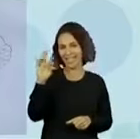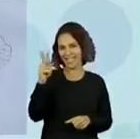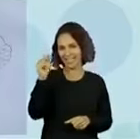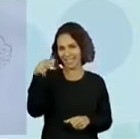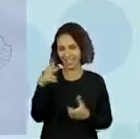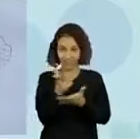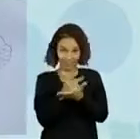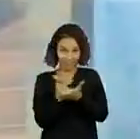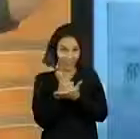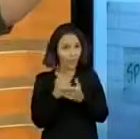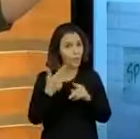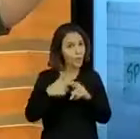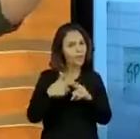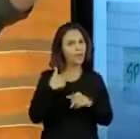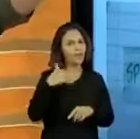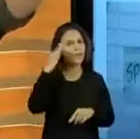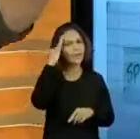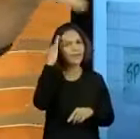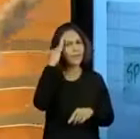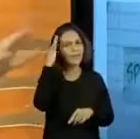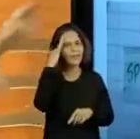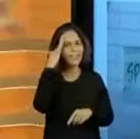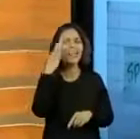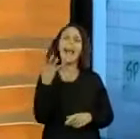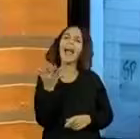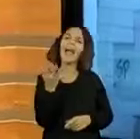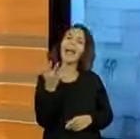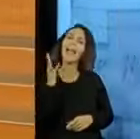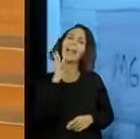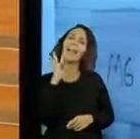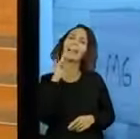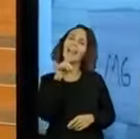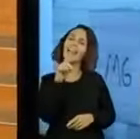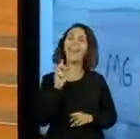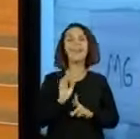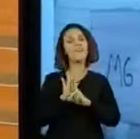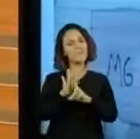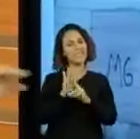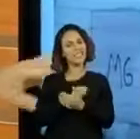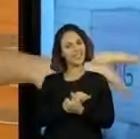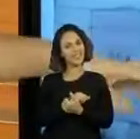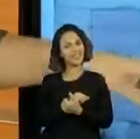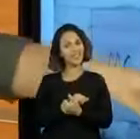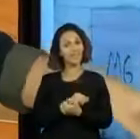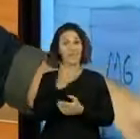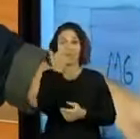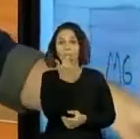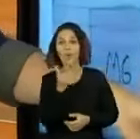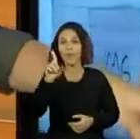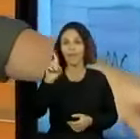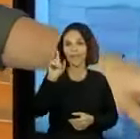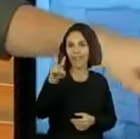eu sei que muitos fizeram isso. E eu falei, Etan, você representa um desses. Olha que interessante. Já o Davi Alves, ele fez